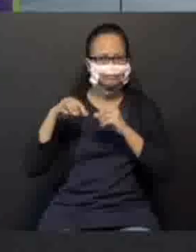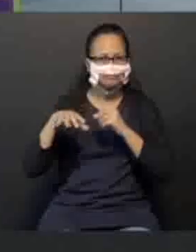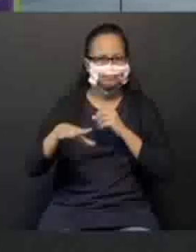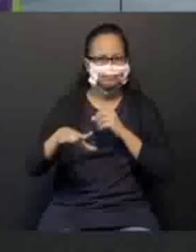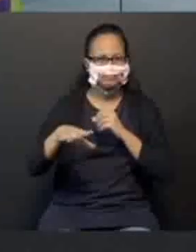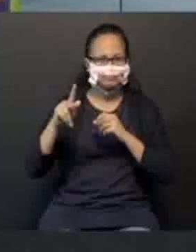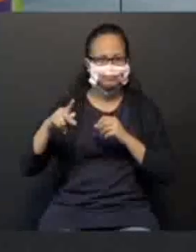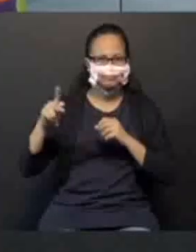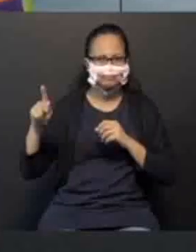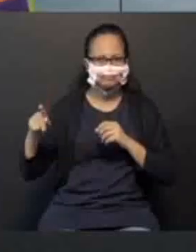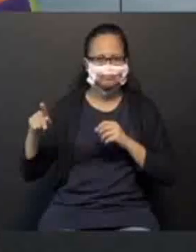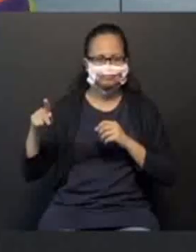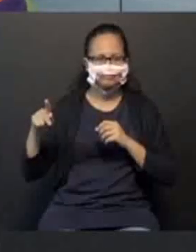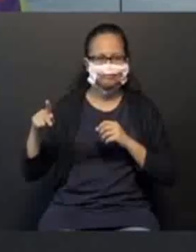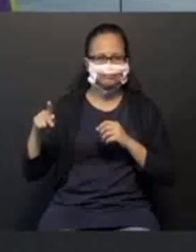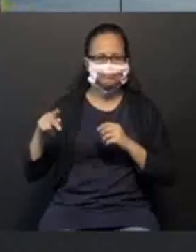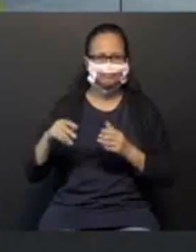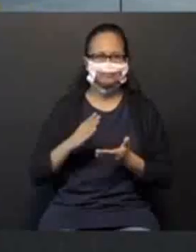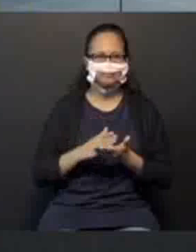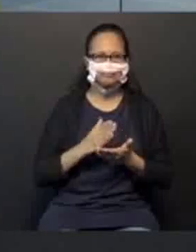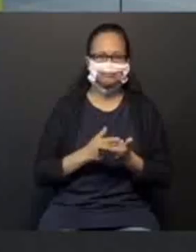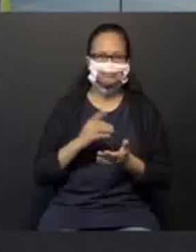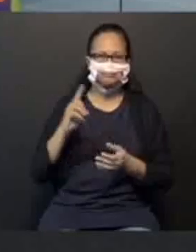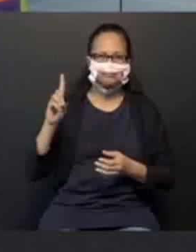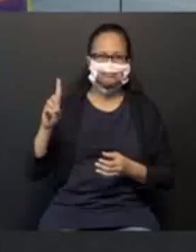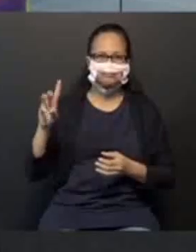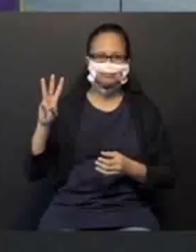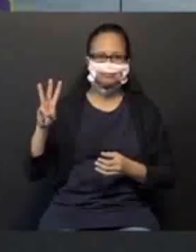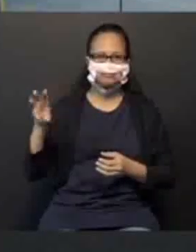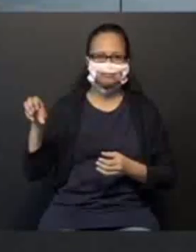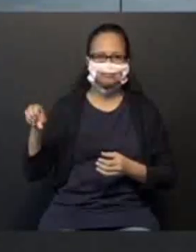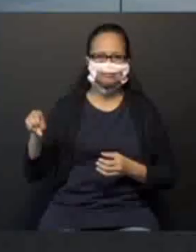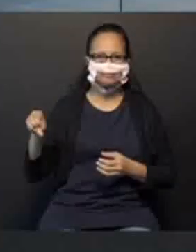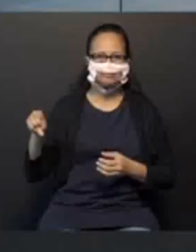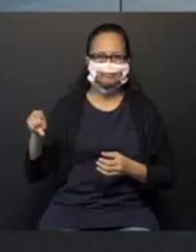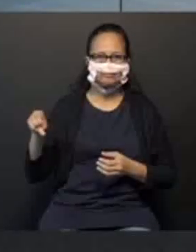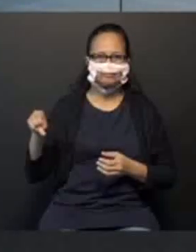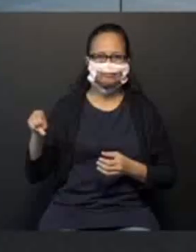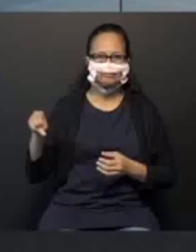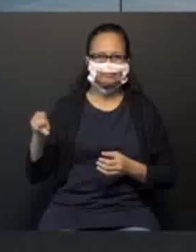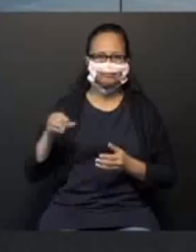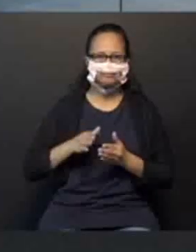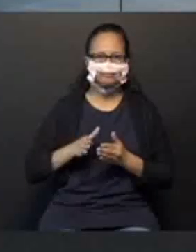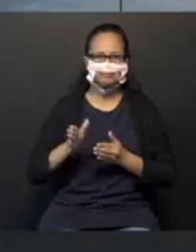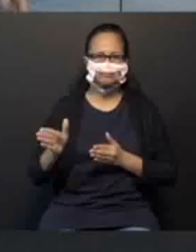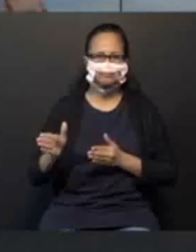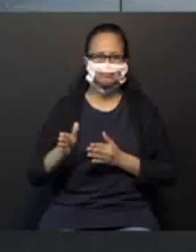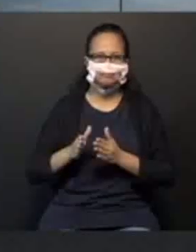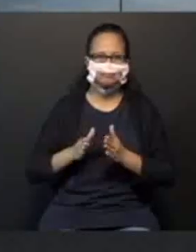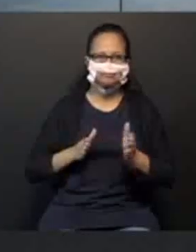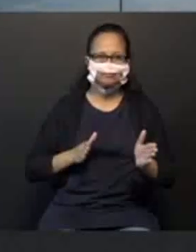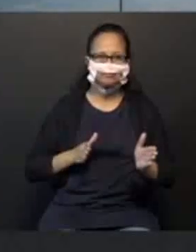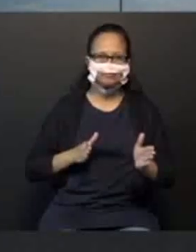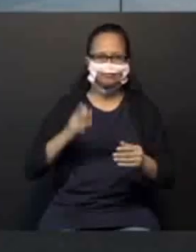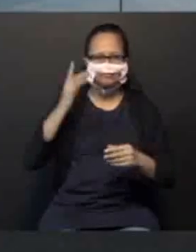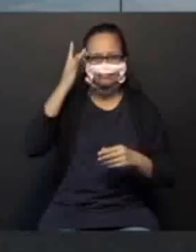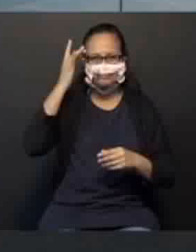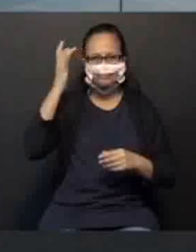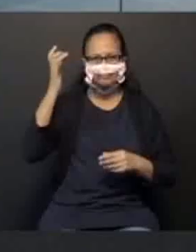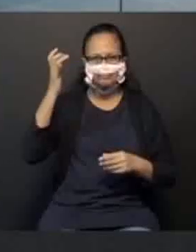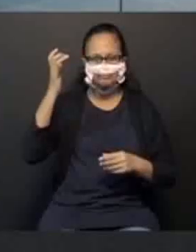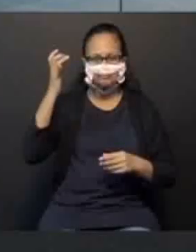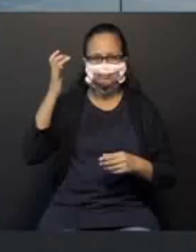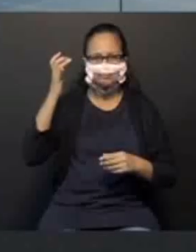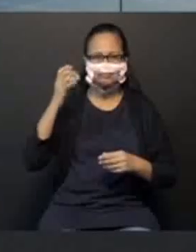professora corrigir, tá bom? Página 139. Relacionada à direita e esquerda. Facinho, tá bom?